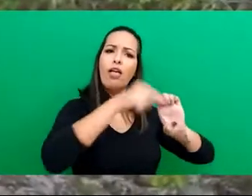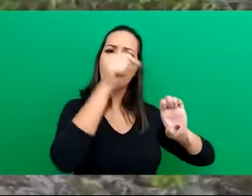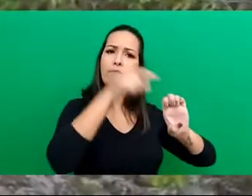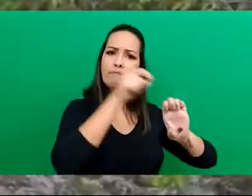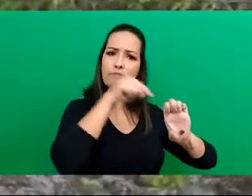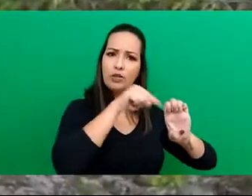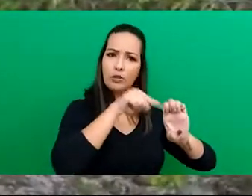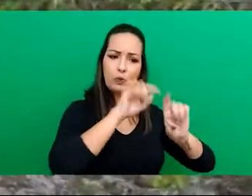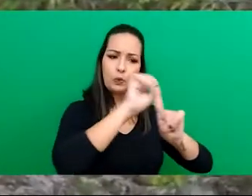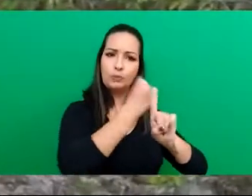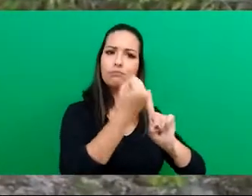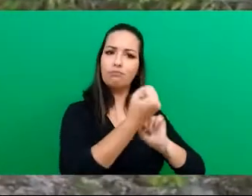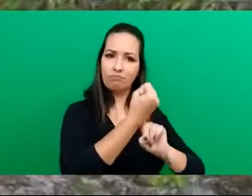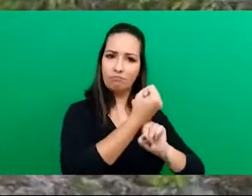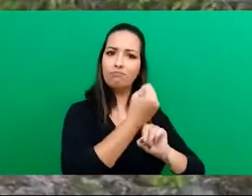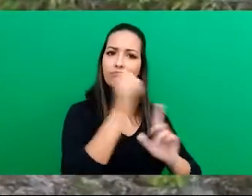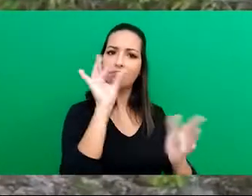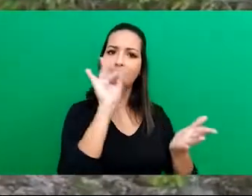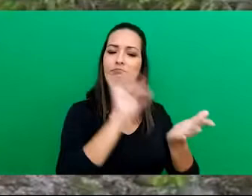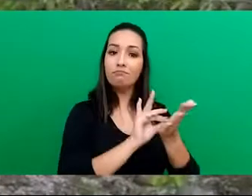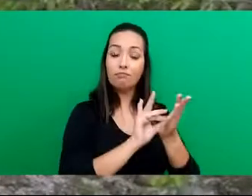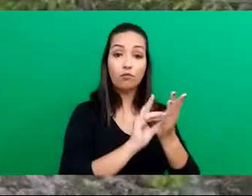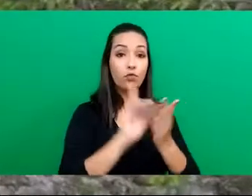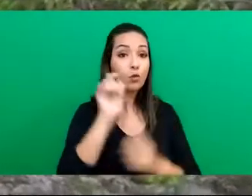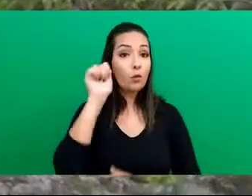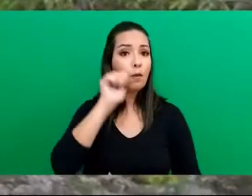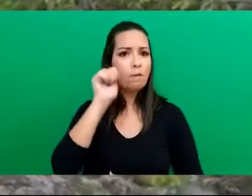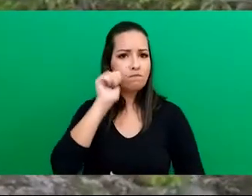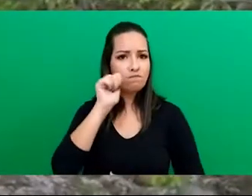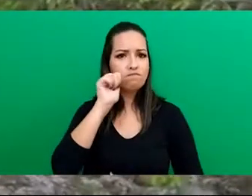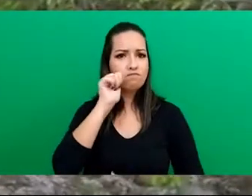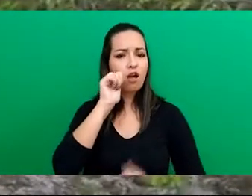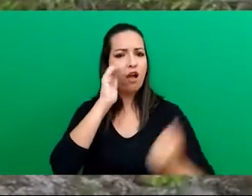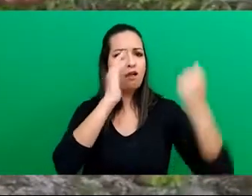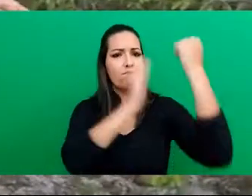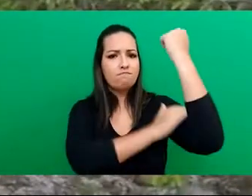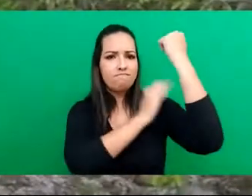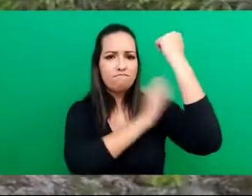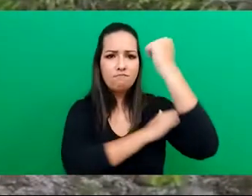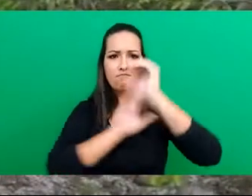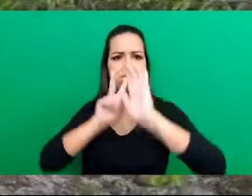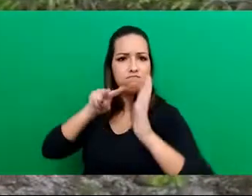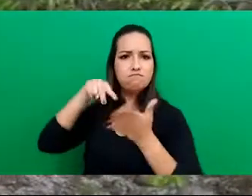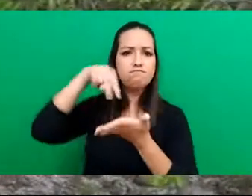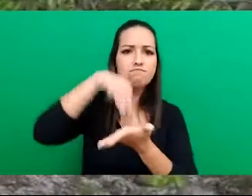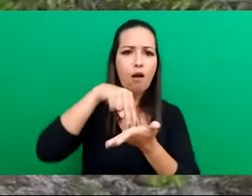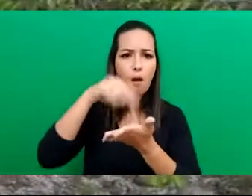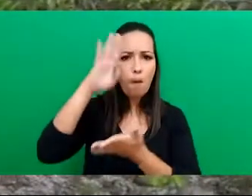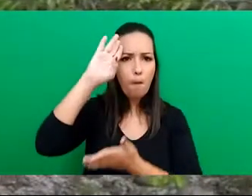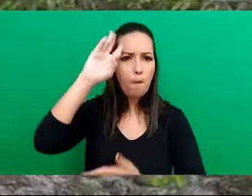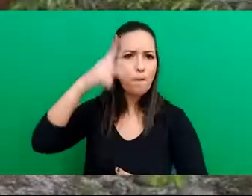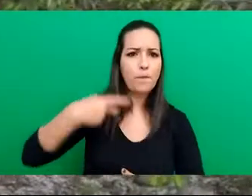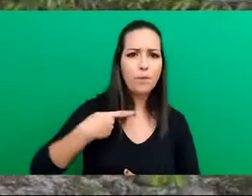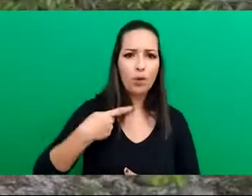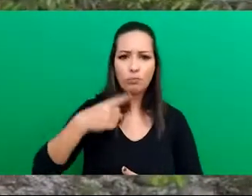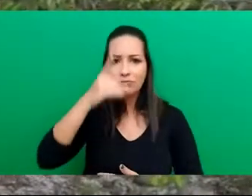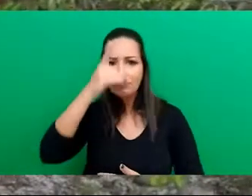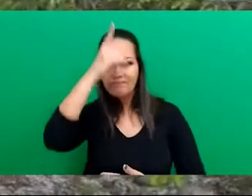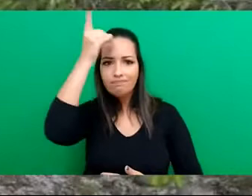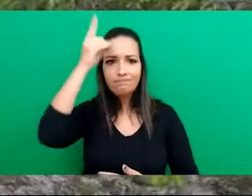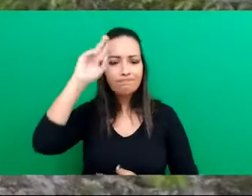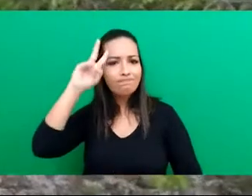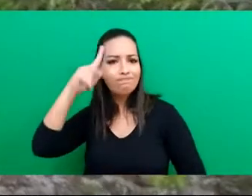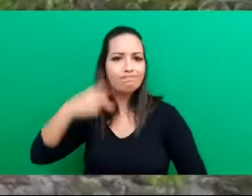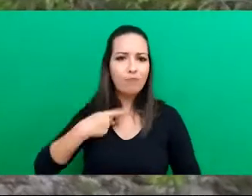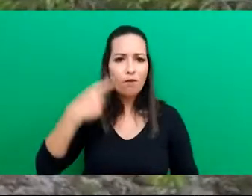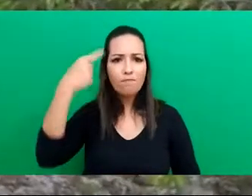uma empreendedora social, uma mulher empoderada, que é dona das suas próprias ideias, dos seus próprios